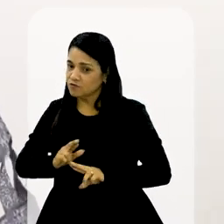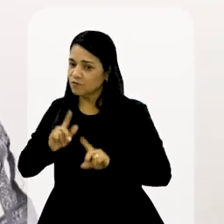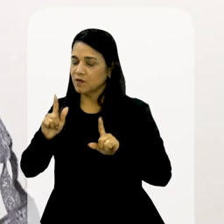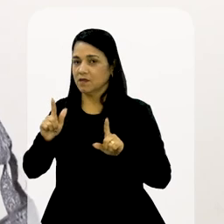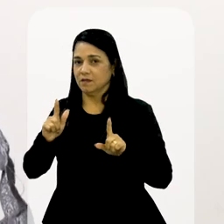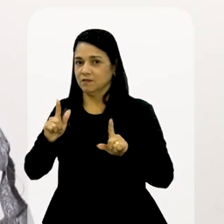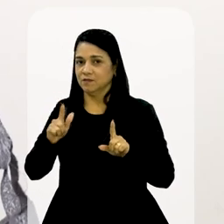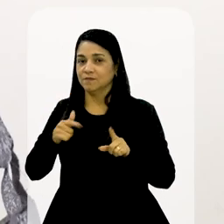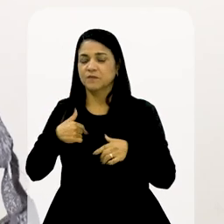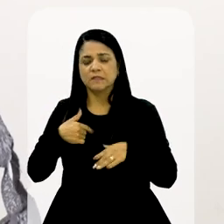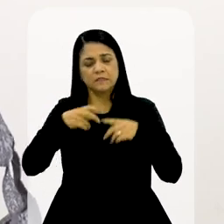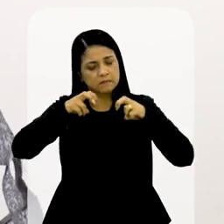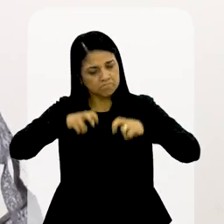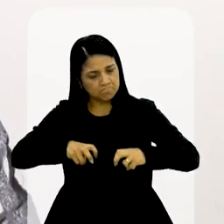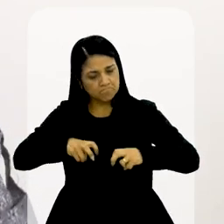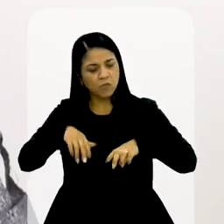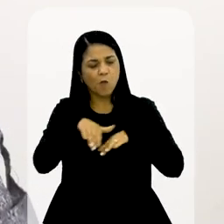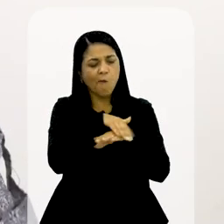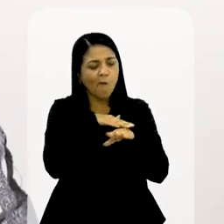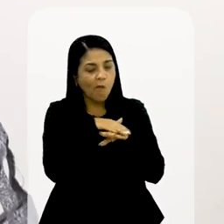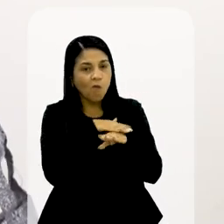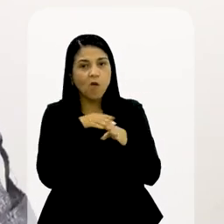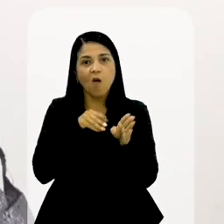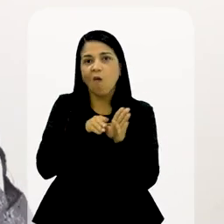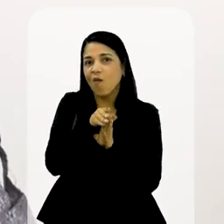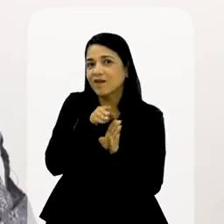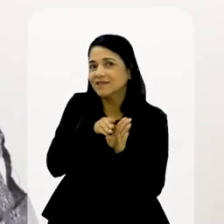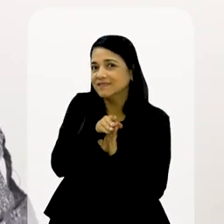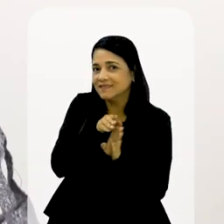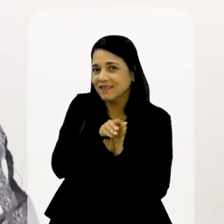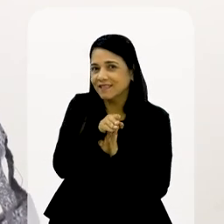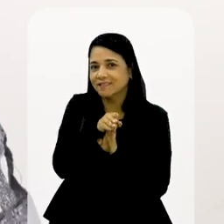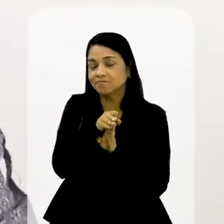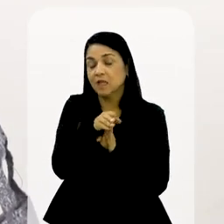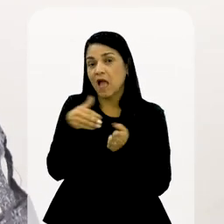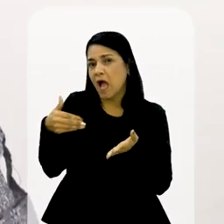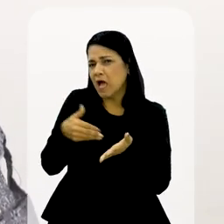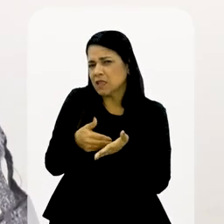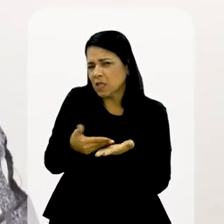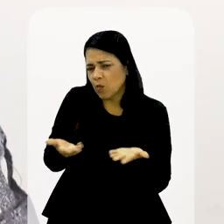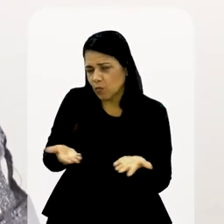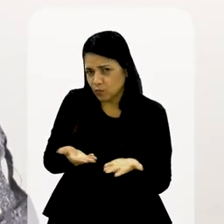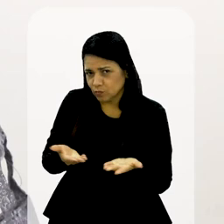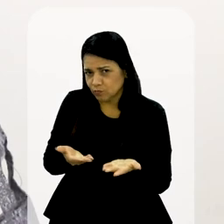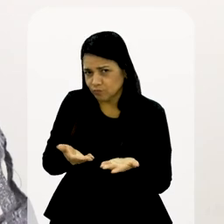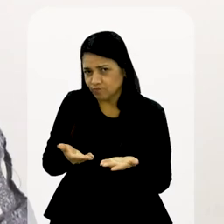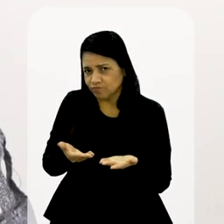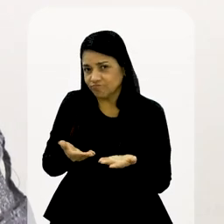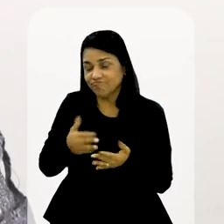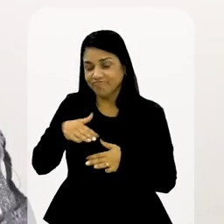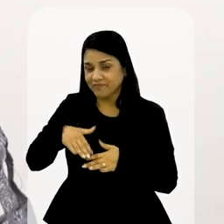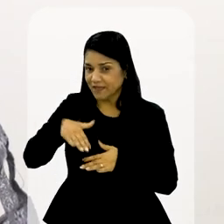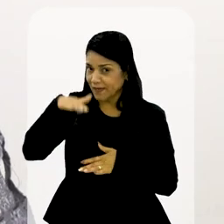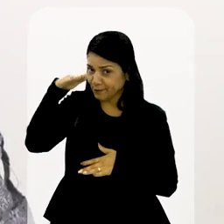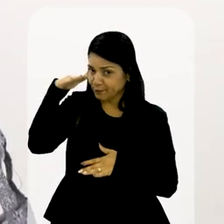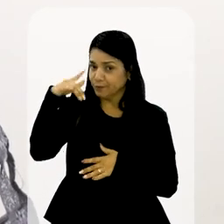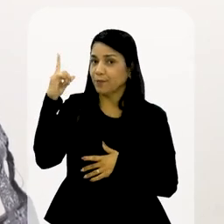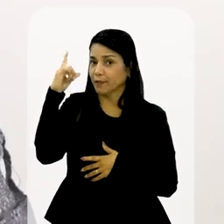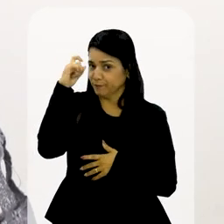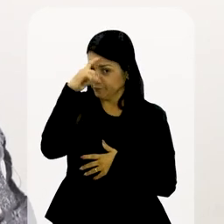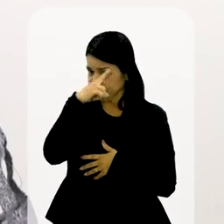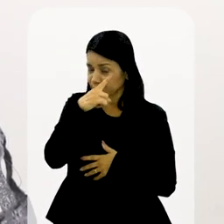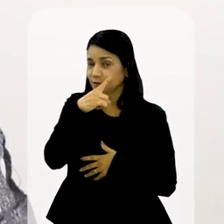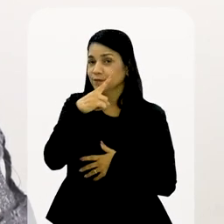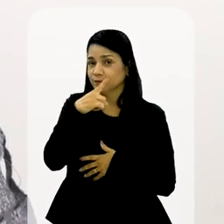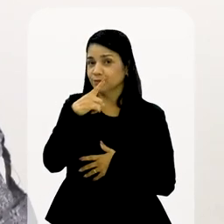Mas eu sempre sentei com ela, conversei, orientei. Faço isso até hoje. Tudo bem que quando fica adulto é mais